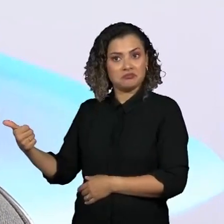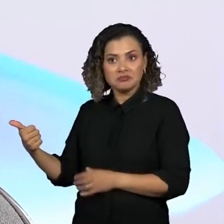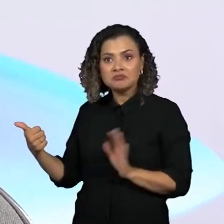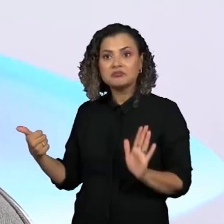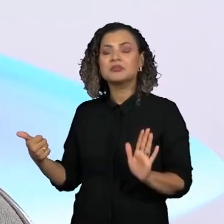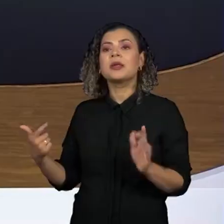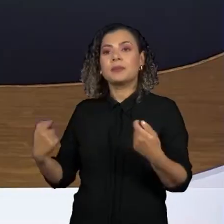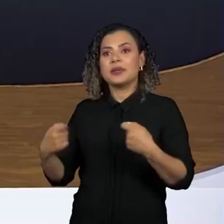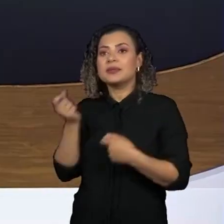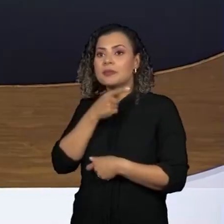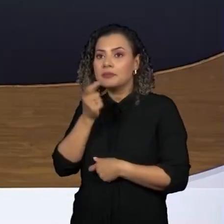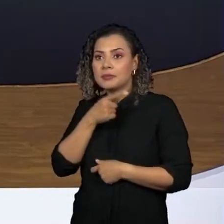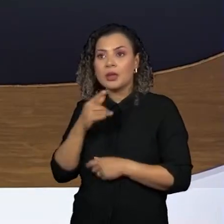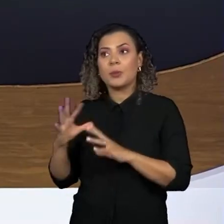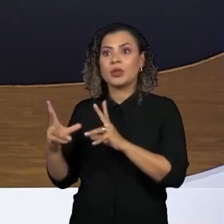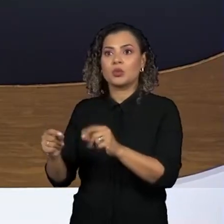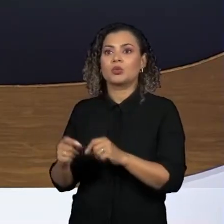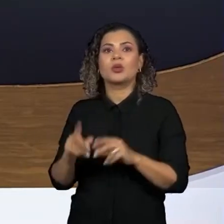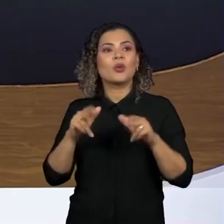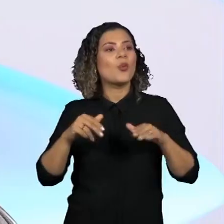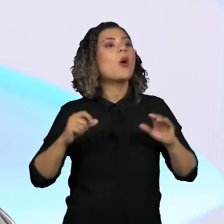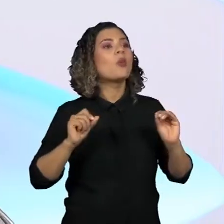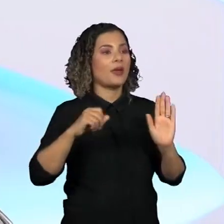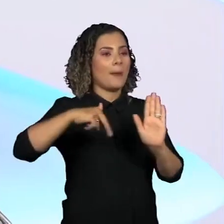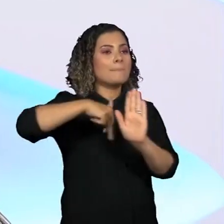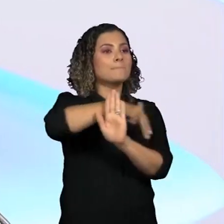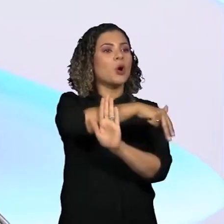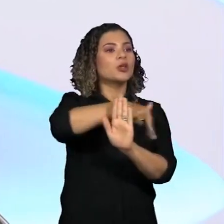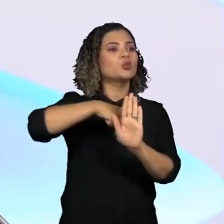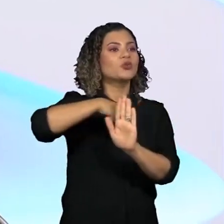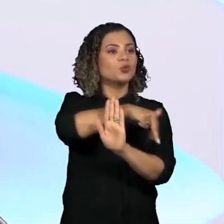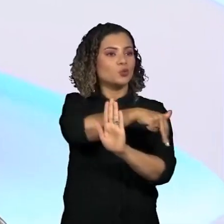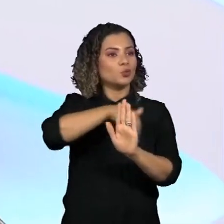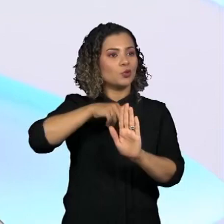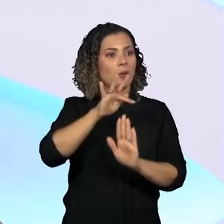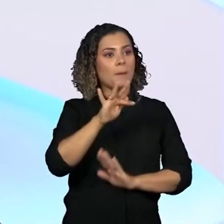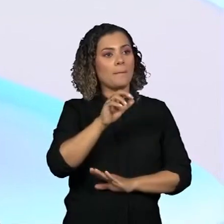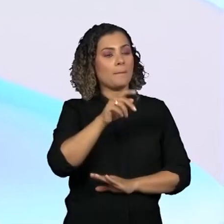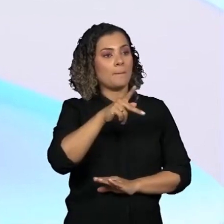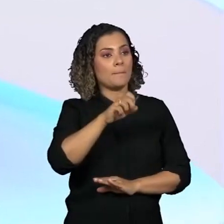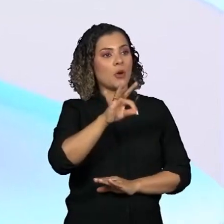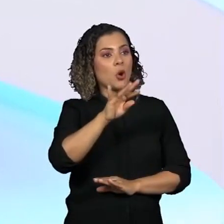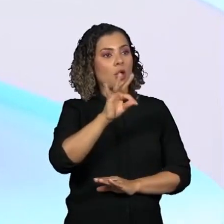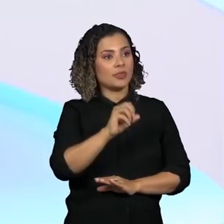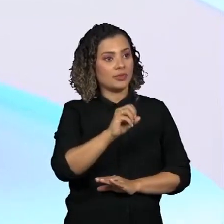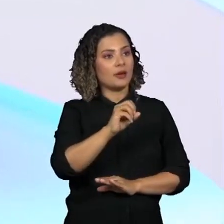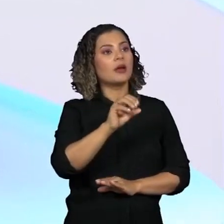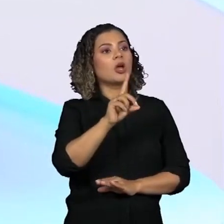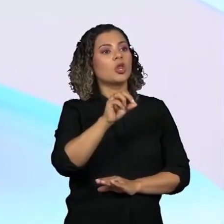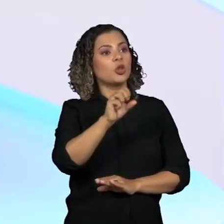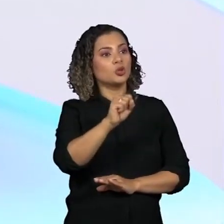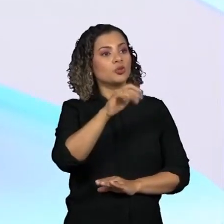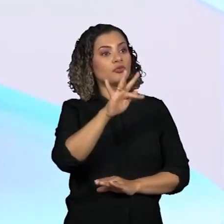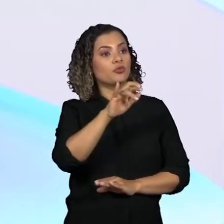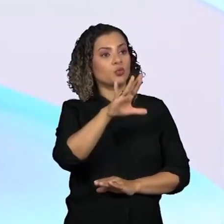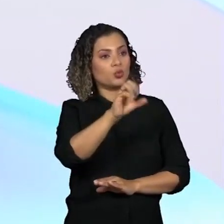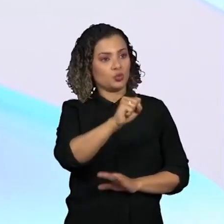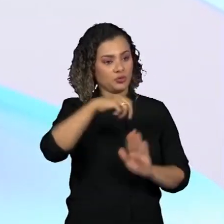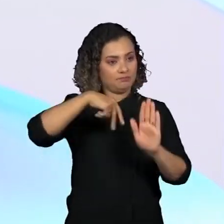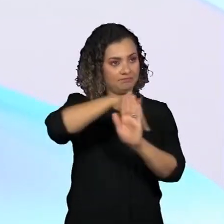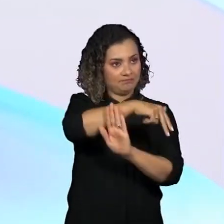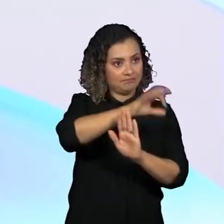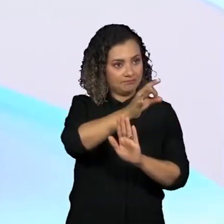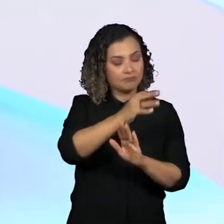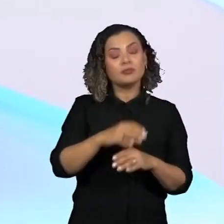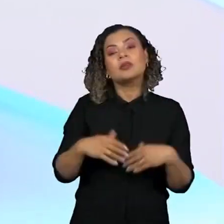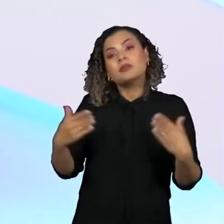O próprio Porta, né? É, a proposta. O fato da censura não entender o